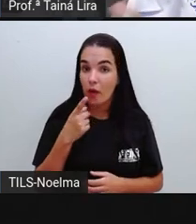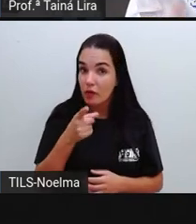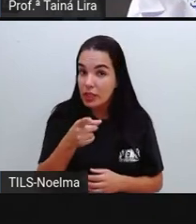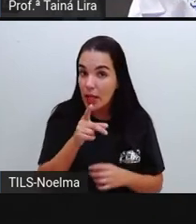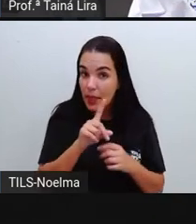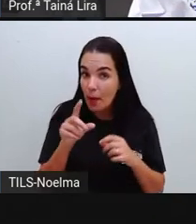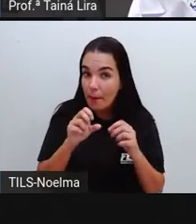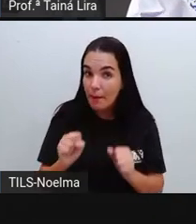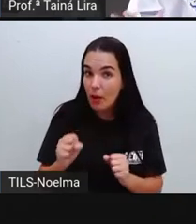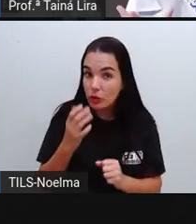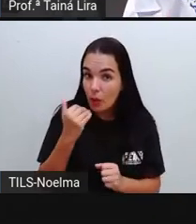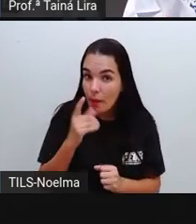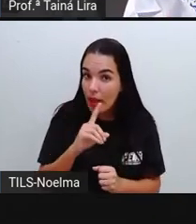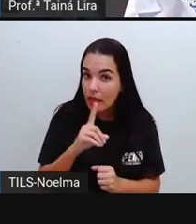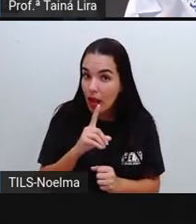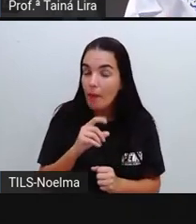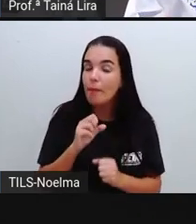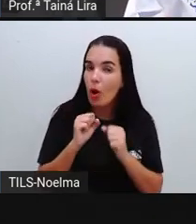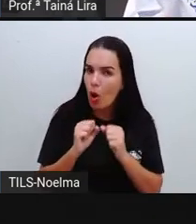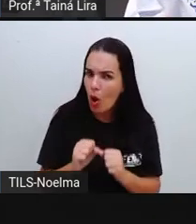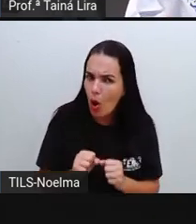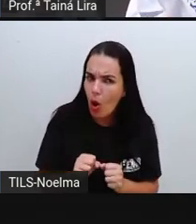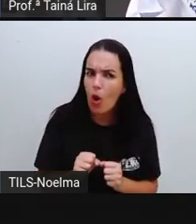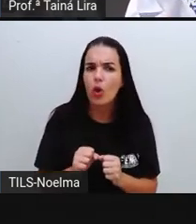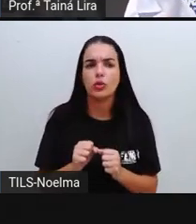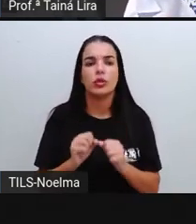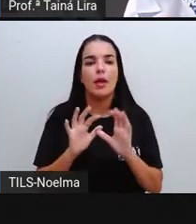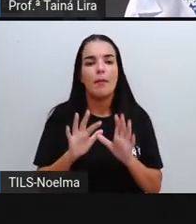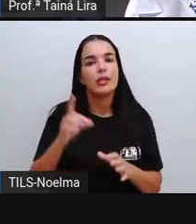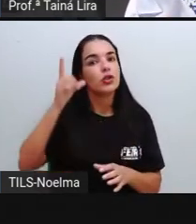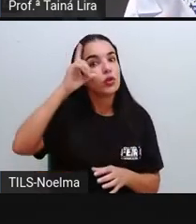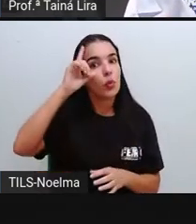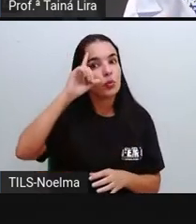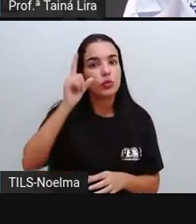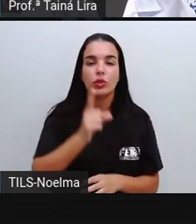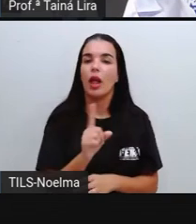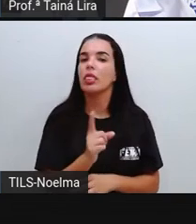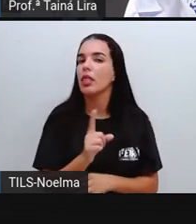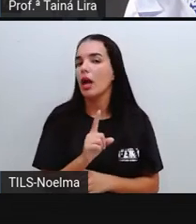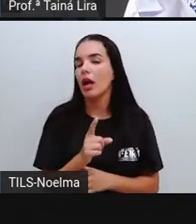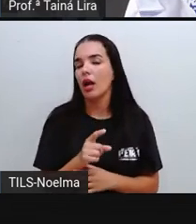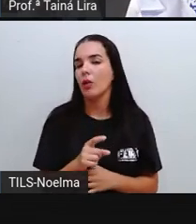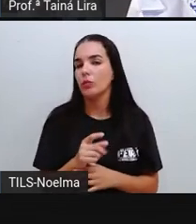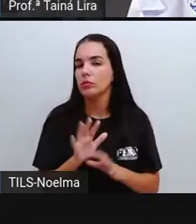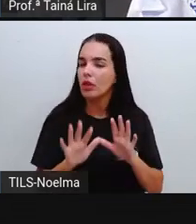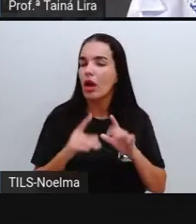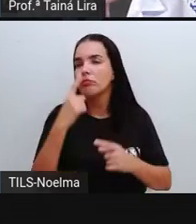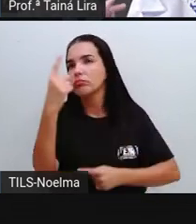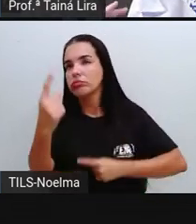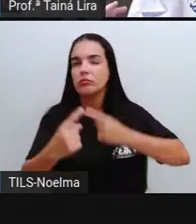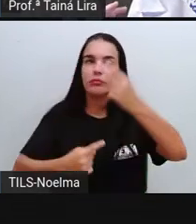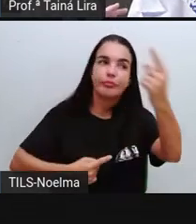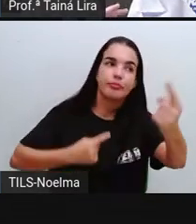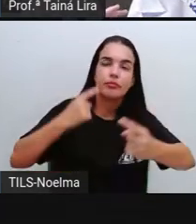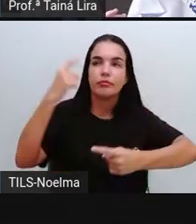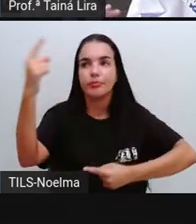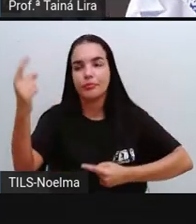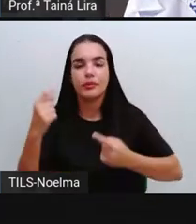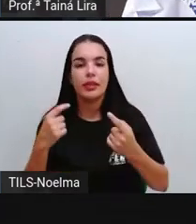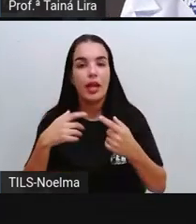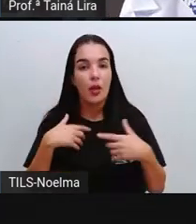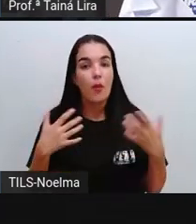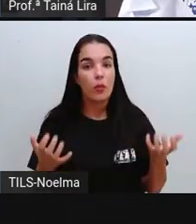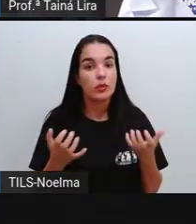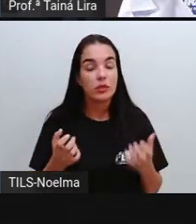como hambúrguer, peço pizza, mas eu não como todo dia, tá? eu não deixo de comer,